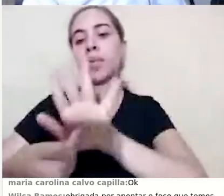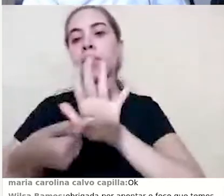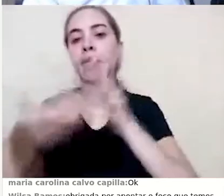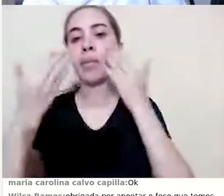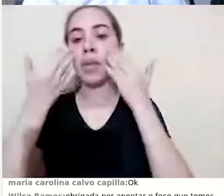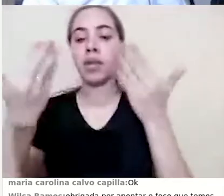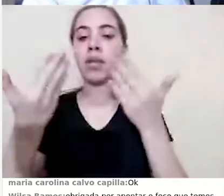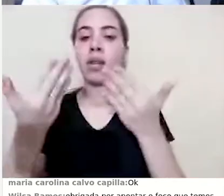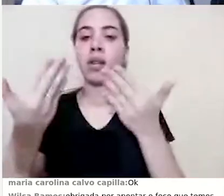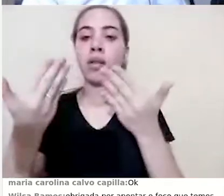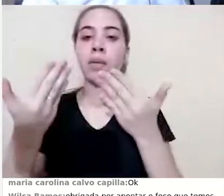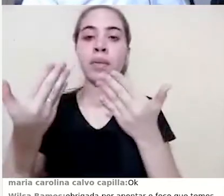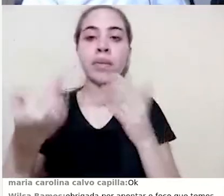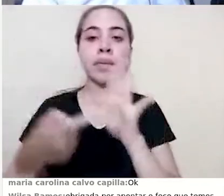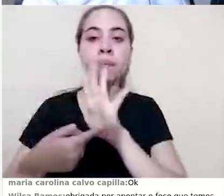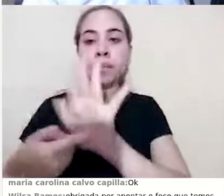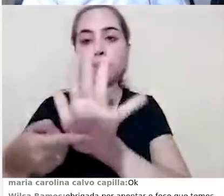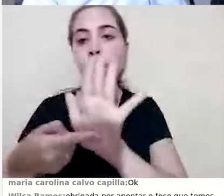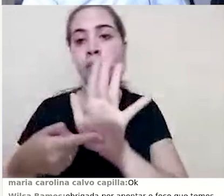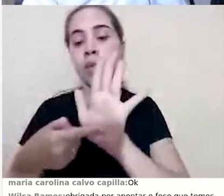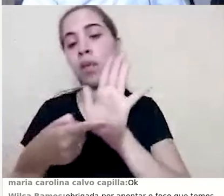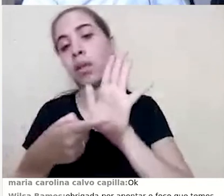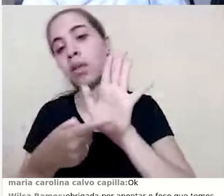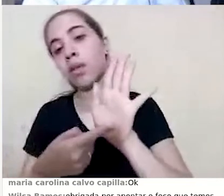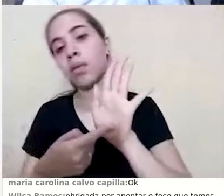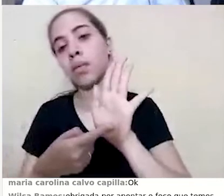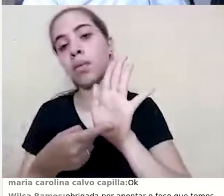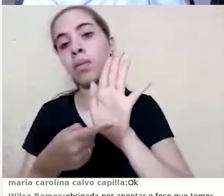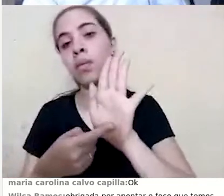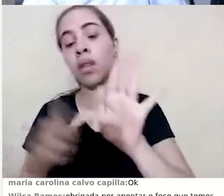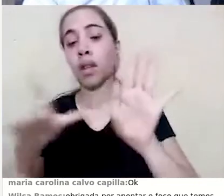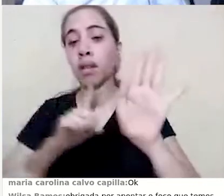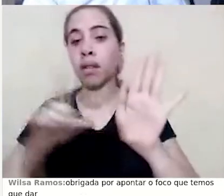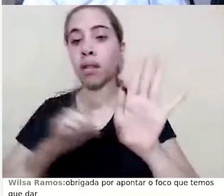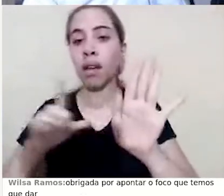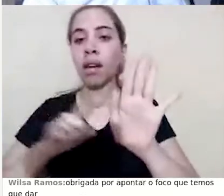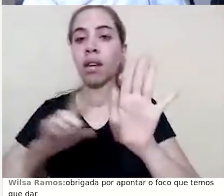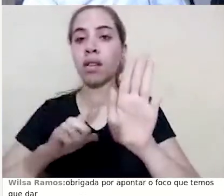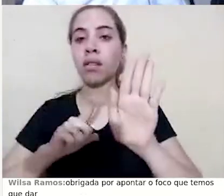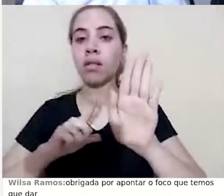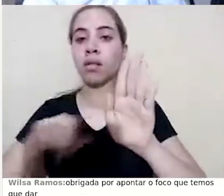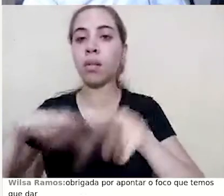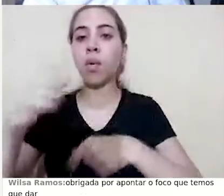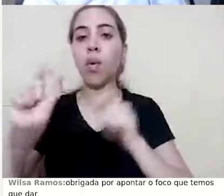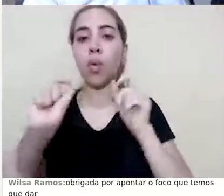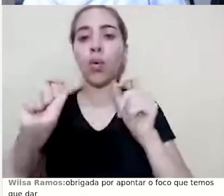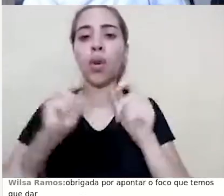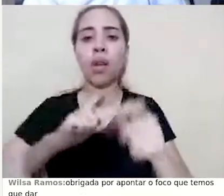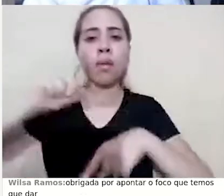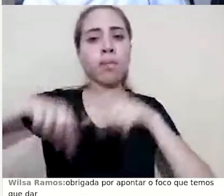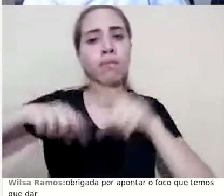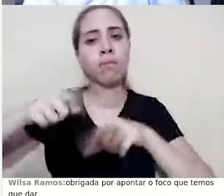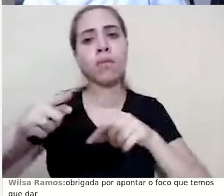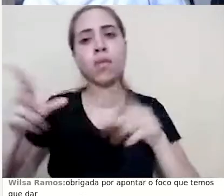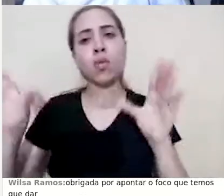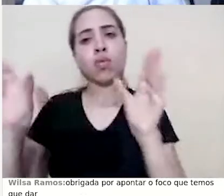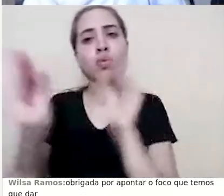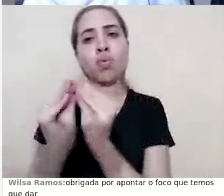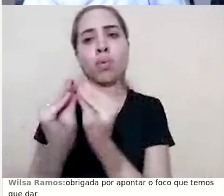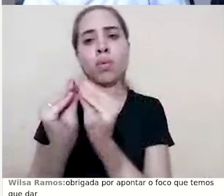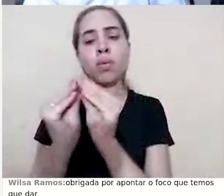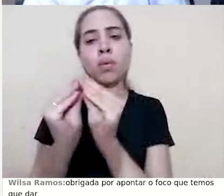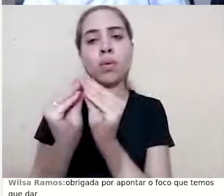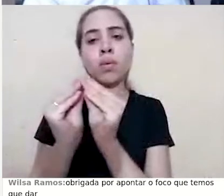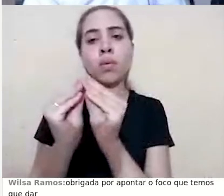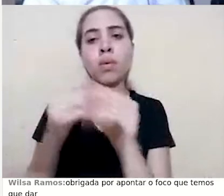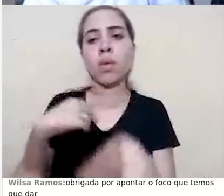Essa tela, ela tem depois um recurso resumido do total da turma, ok? Mas que não é